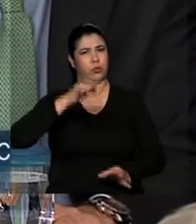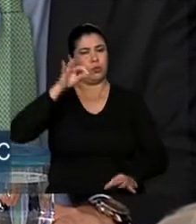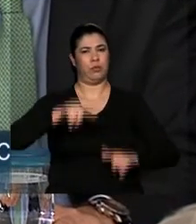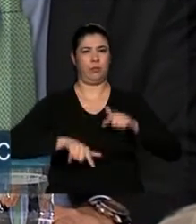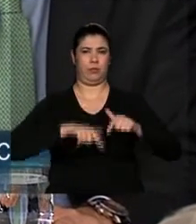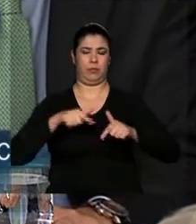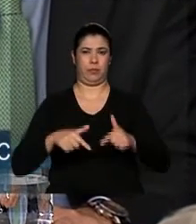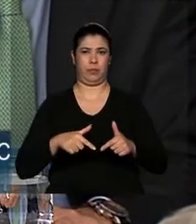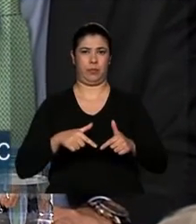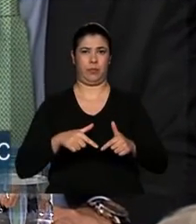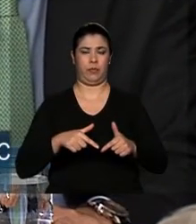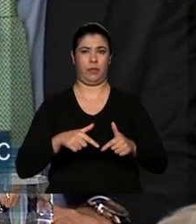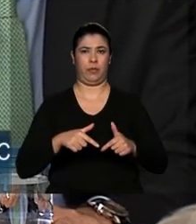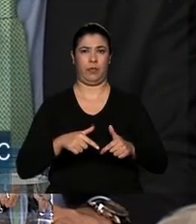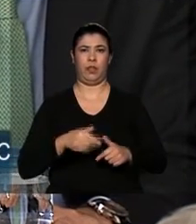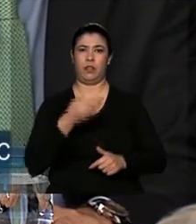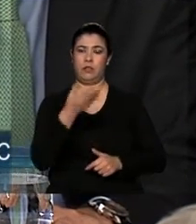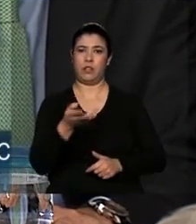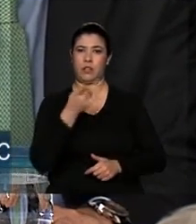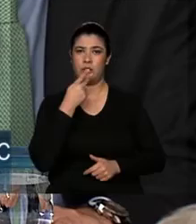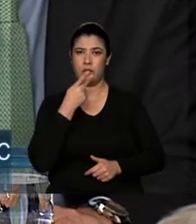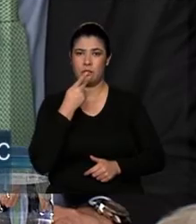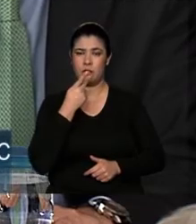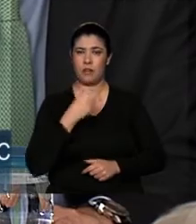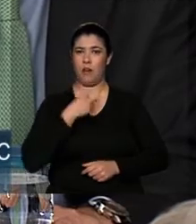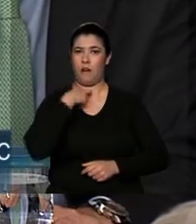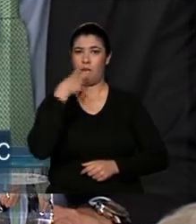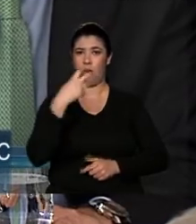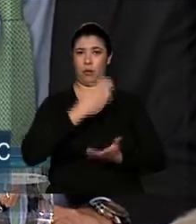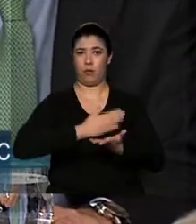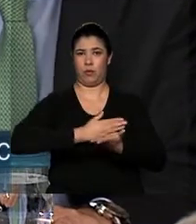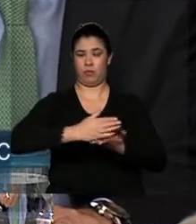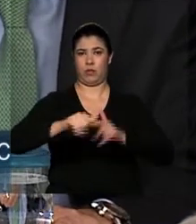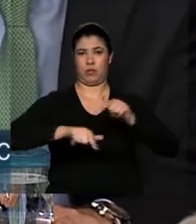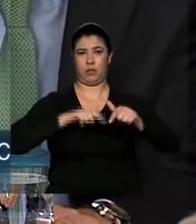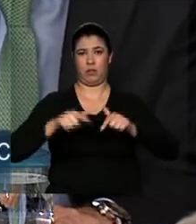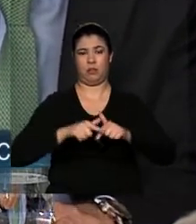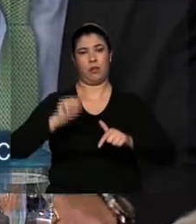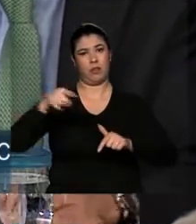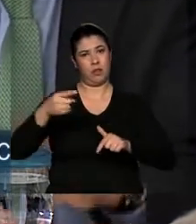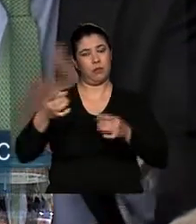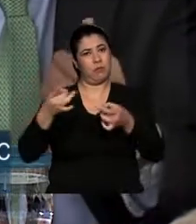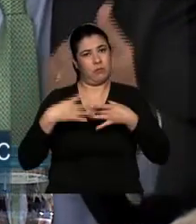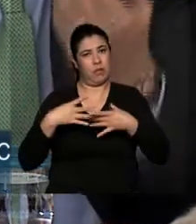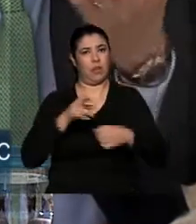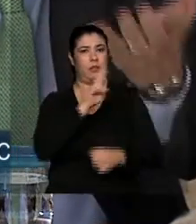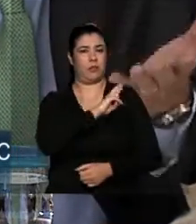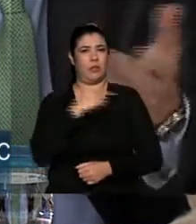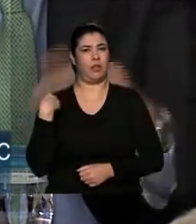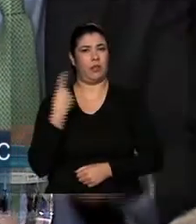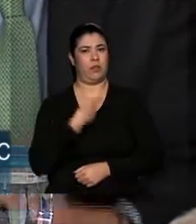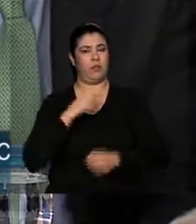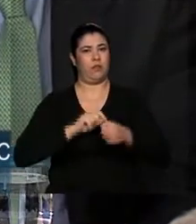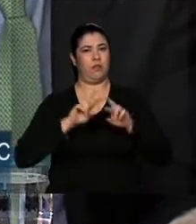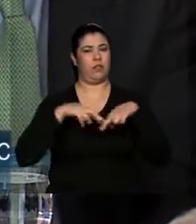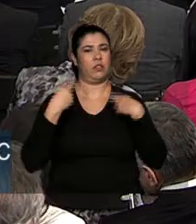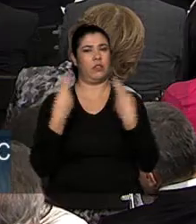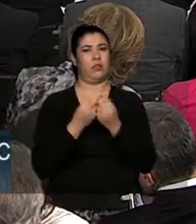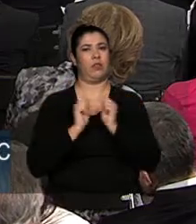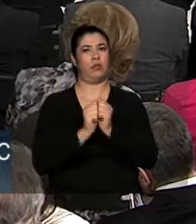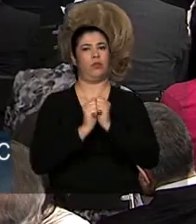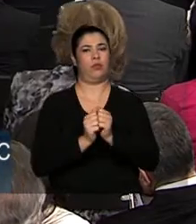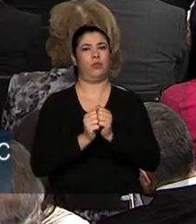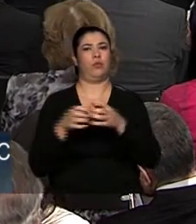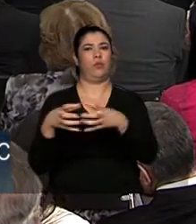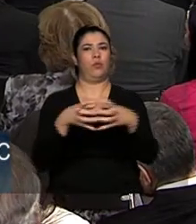Então, a palavra é a sua para a voz de comando e depois a senhora deixe conosco que nós vamos fazer a reunião junto